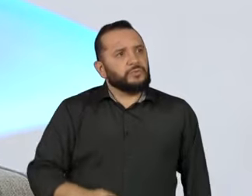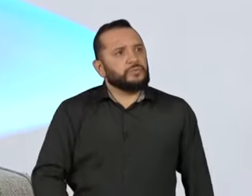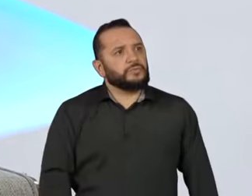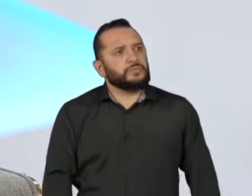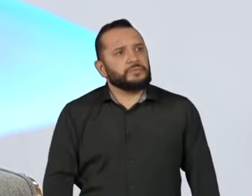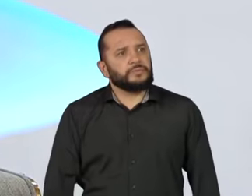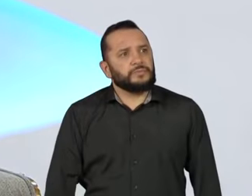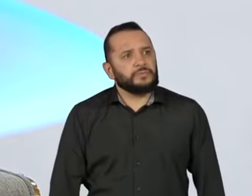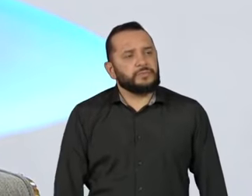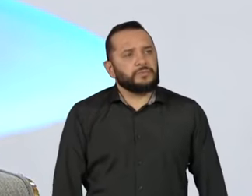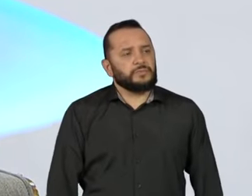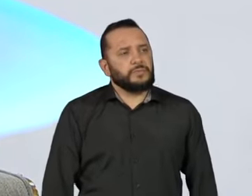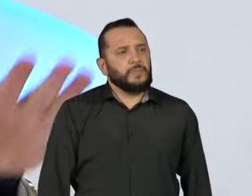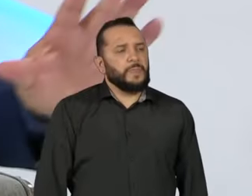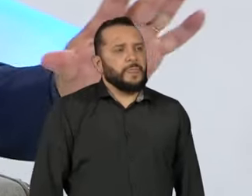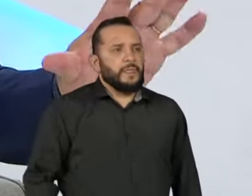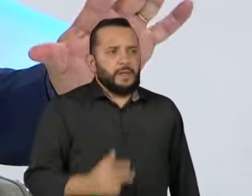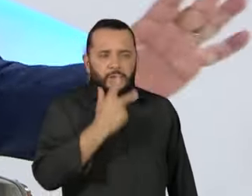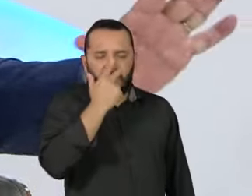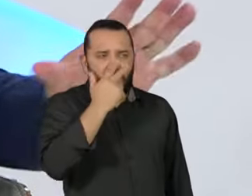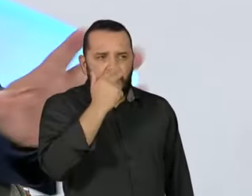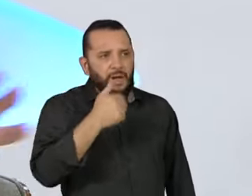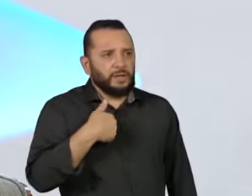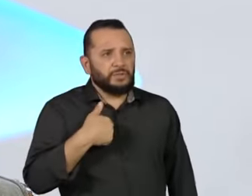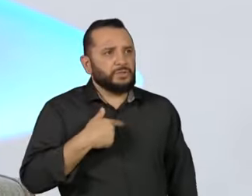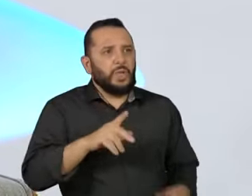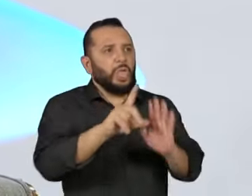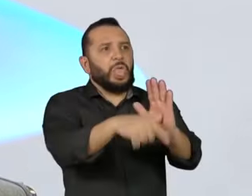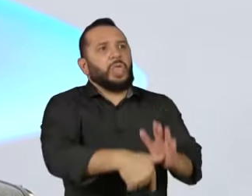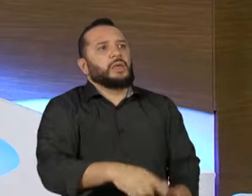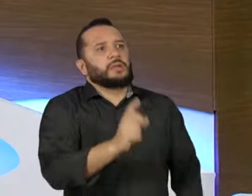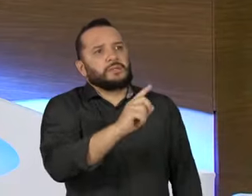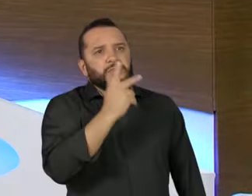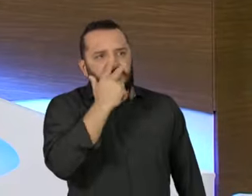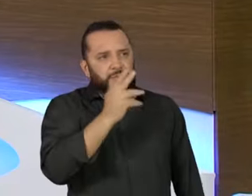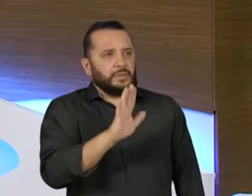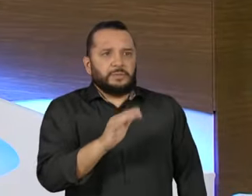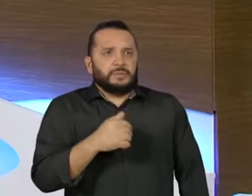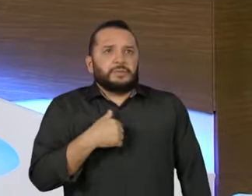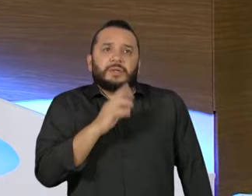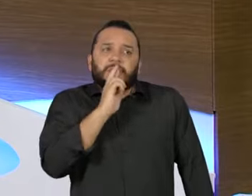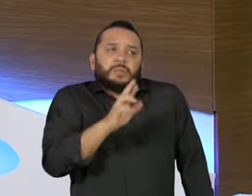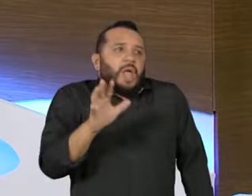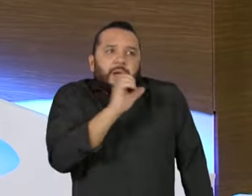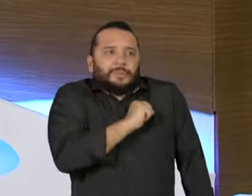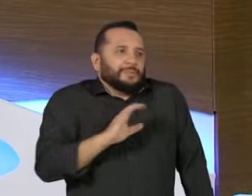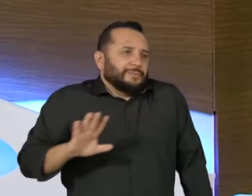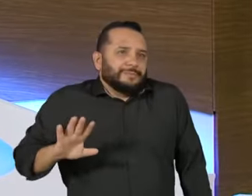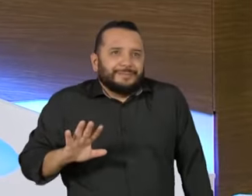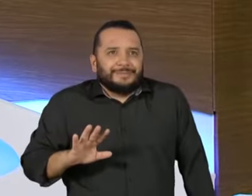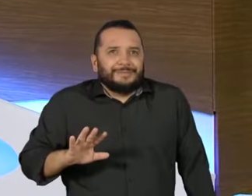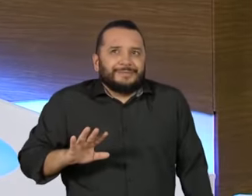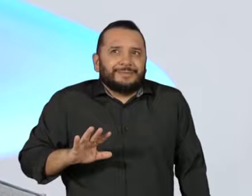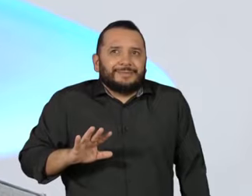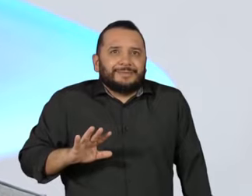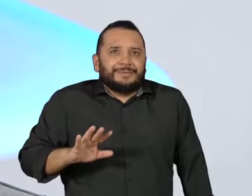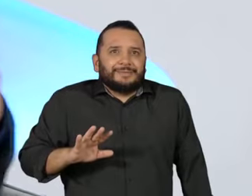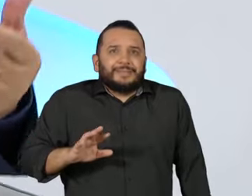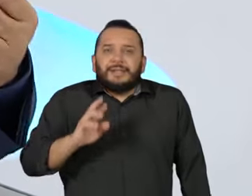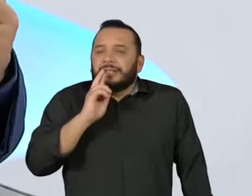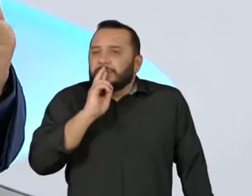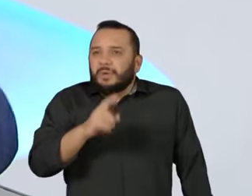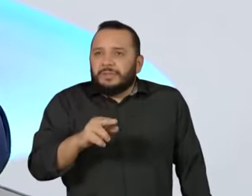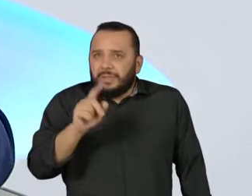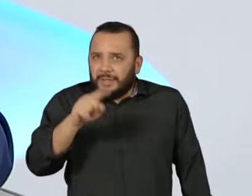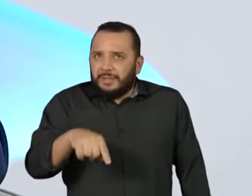Eu acho que não acho tardio, sinceramente. Já que tem que responder rápido, eu acho que a resposta